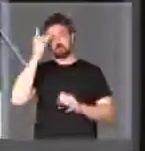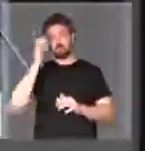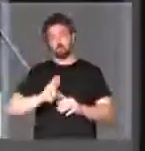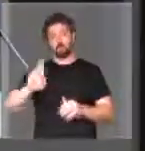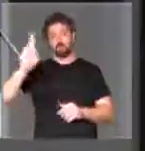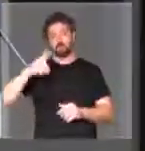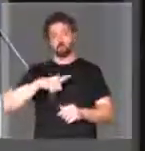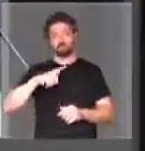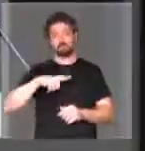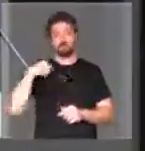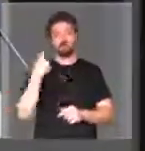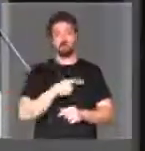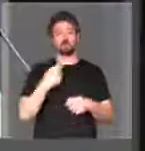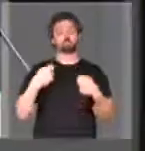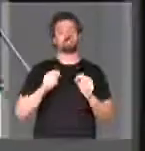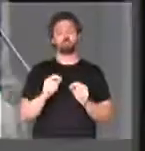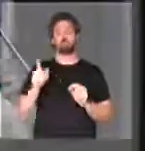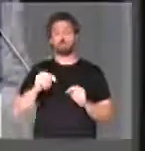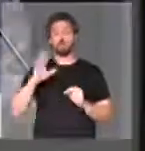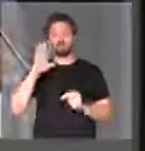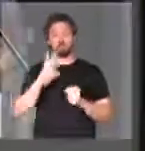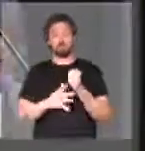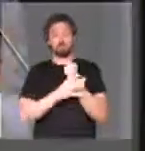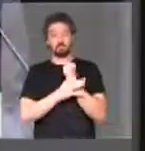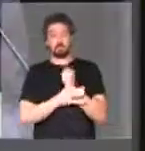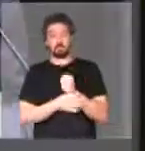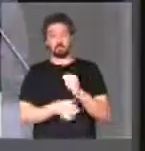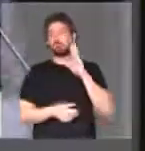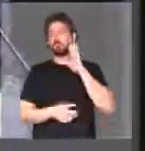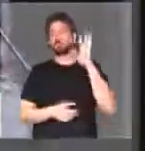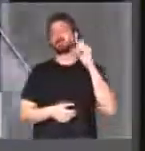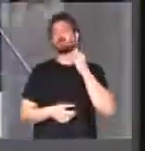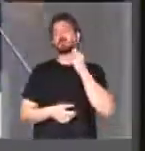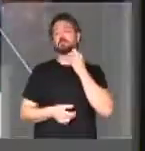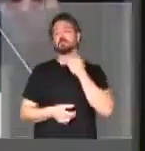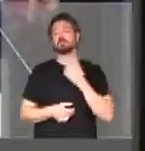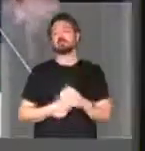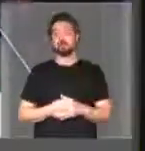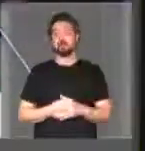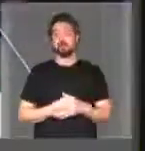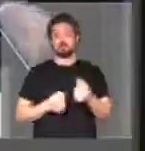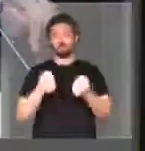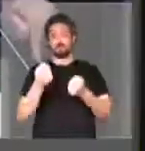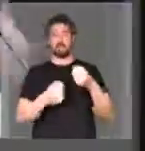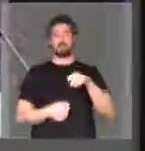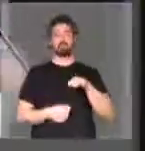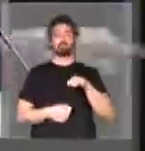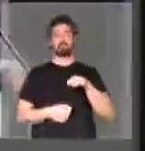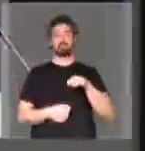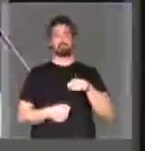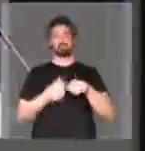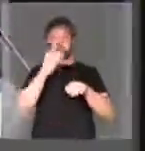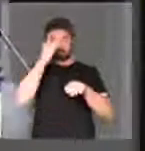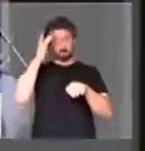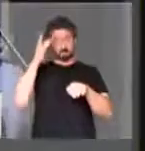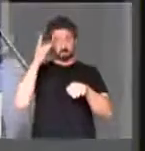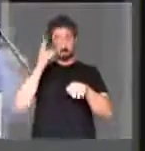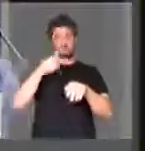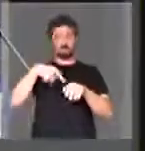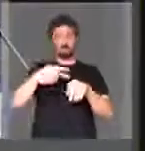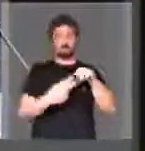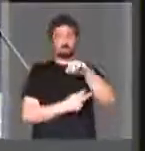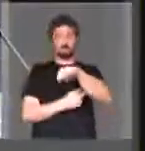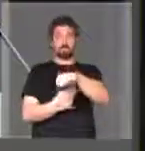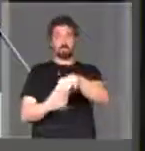autoridades. Nós temos que resolver um problema de seguro. Imagine um carro, um brasileiro que quer